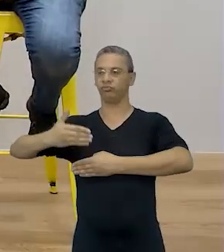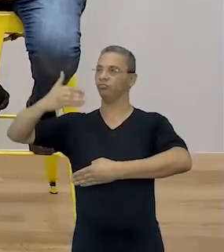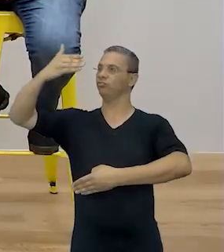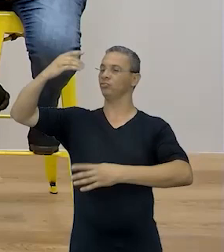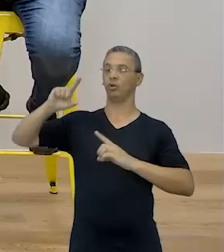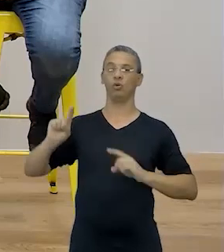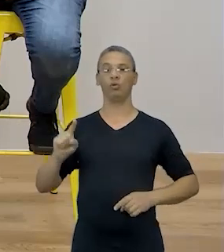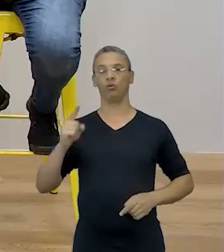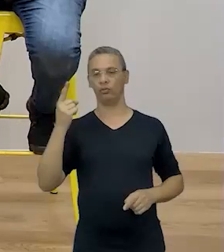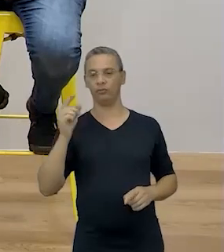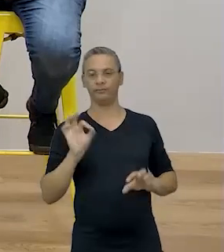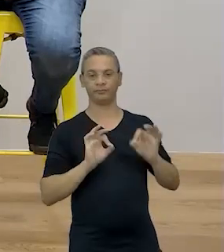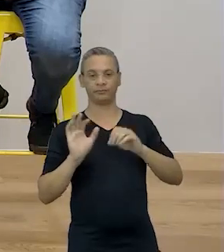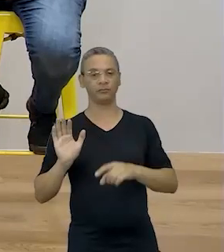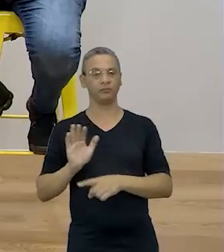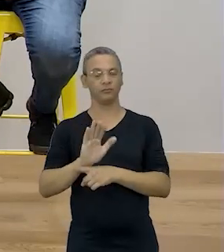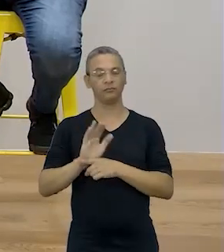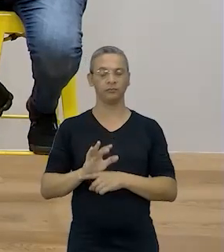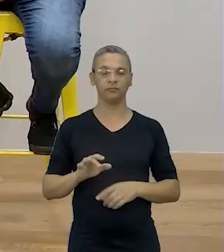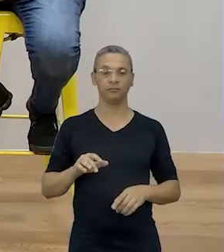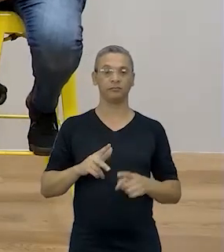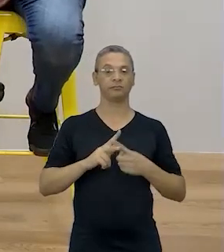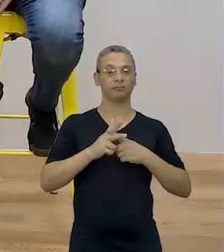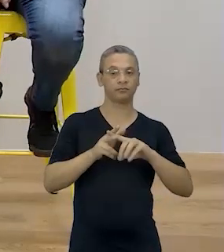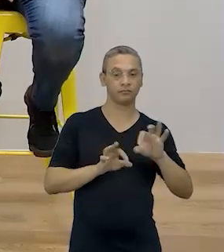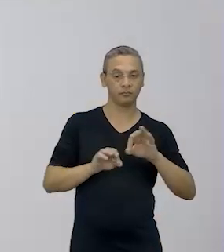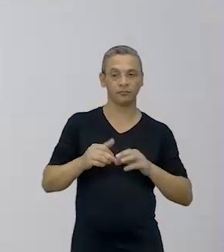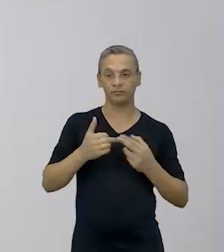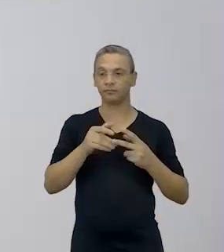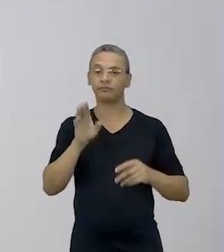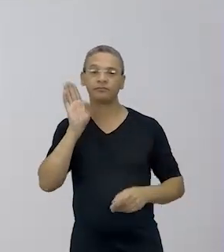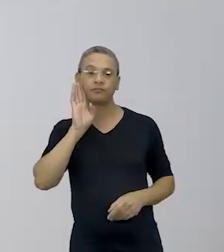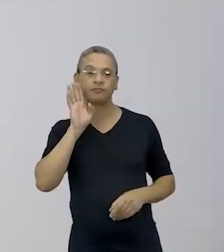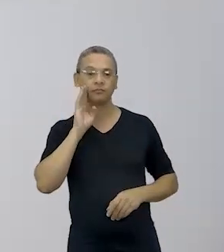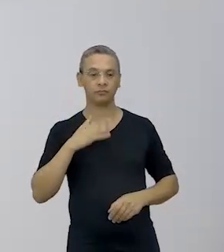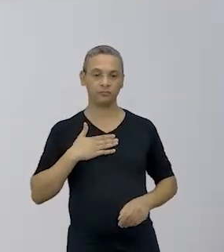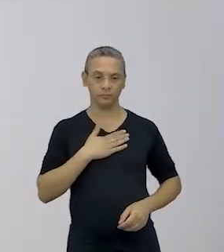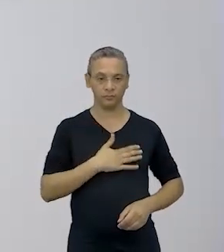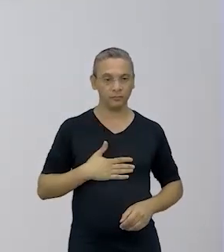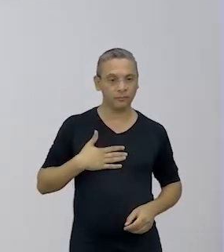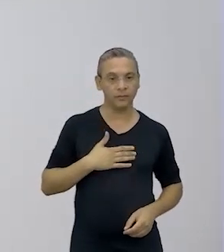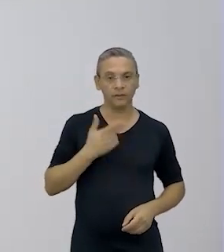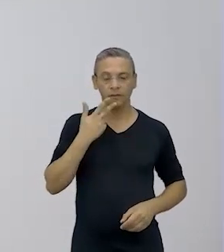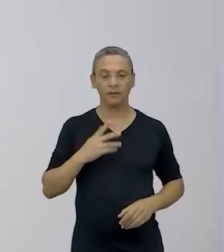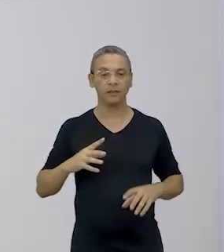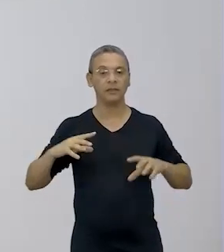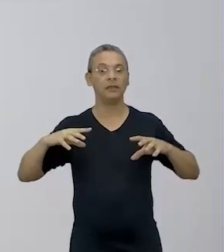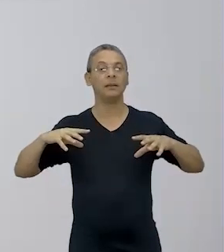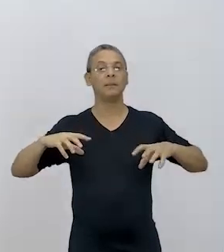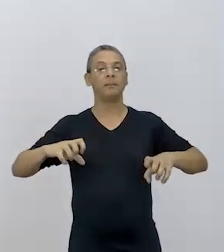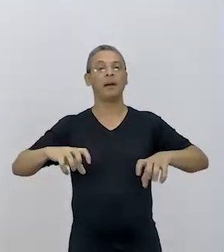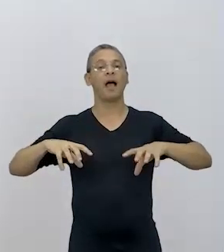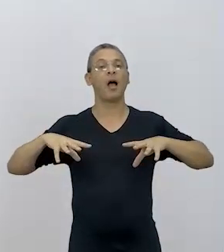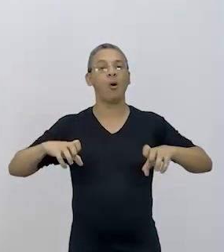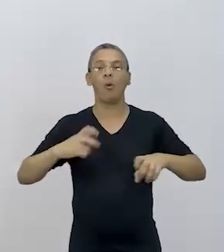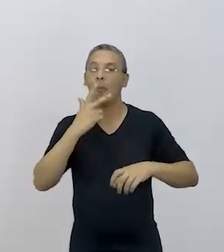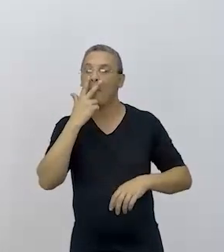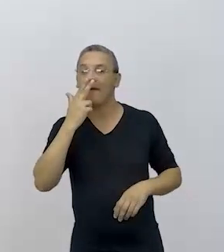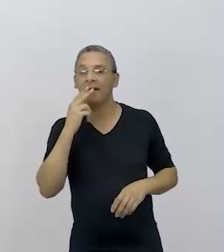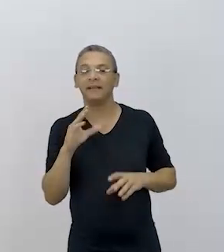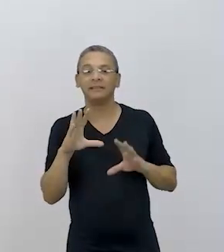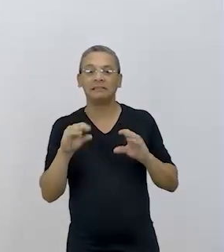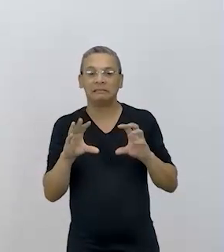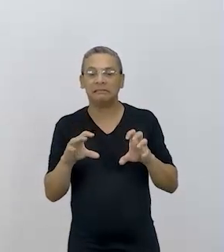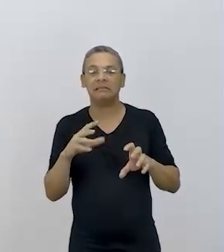questão de manutenção. Ela fala também sobre uma coisa que é muito interessante, que ela falou que o barro... Respira. Eu até